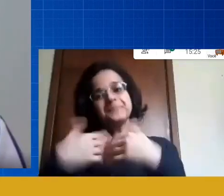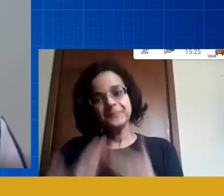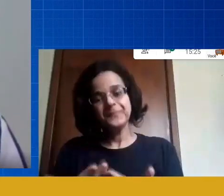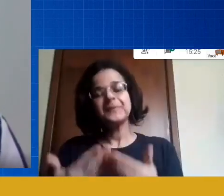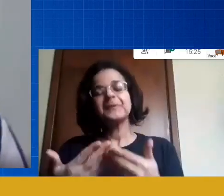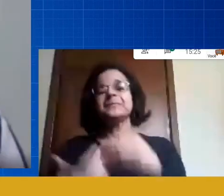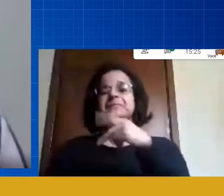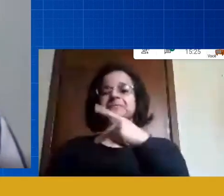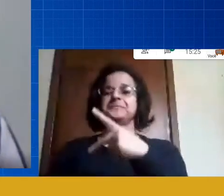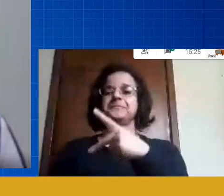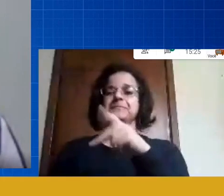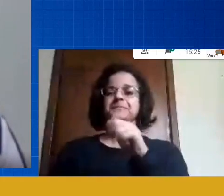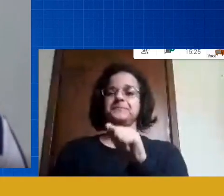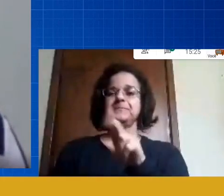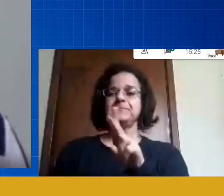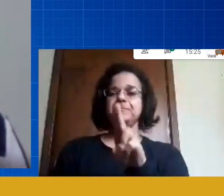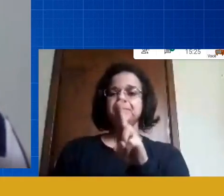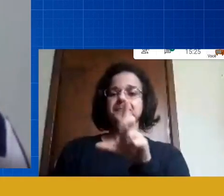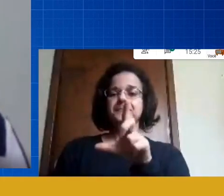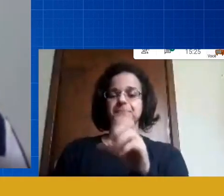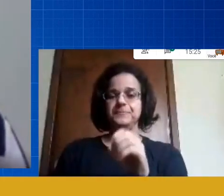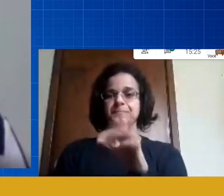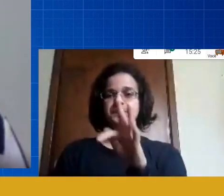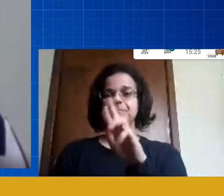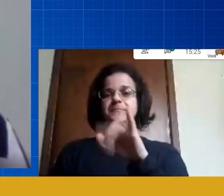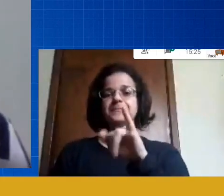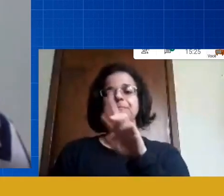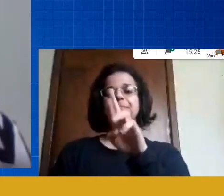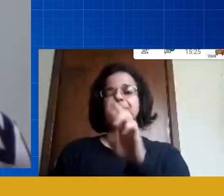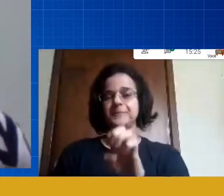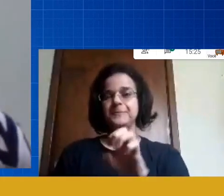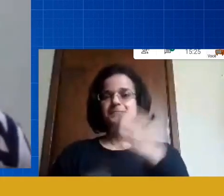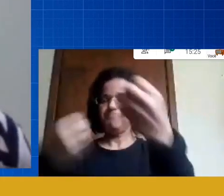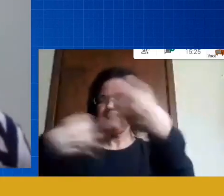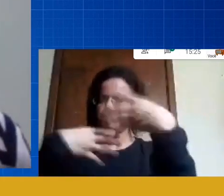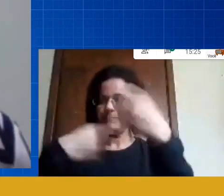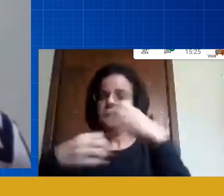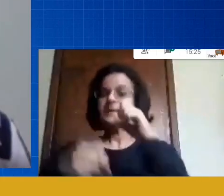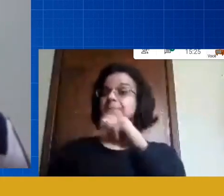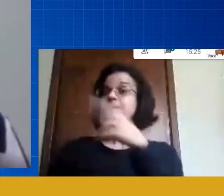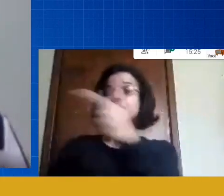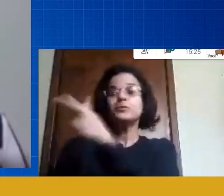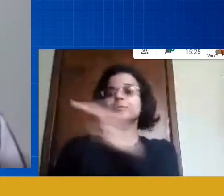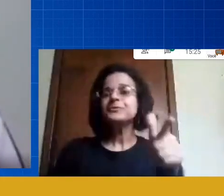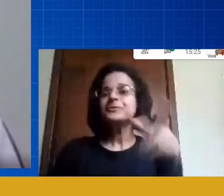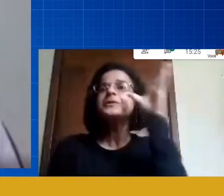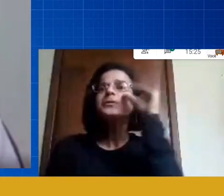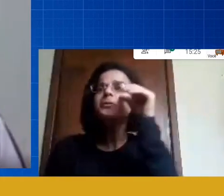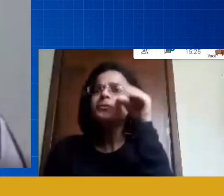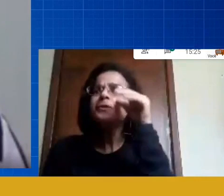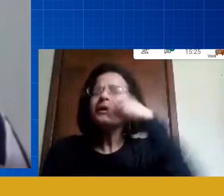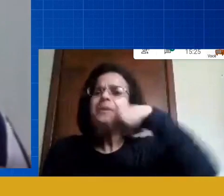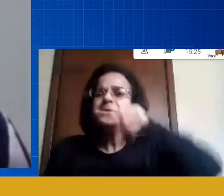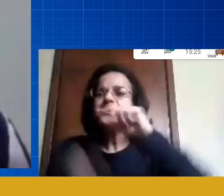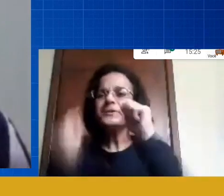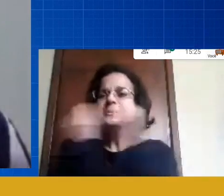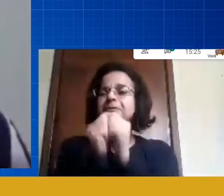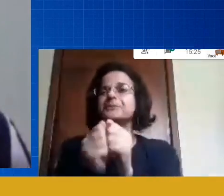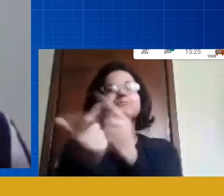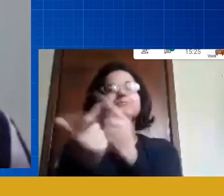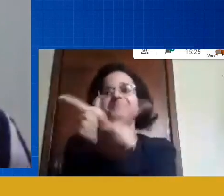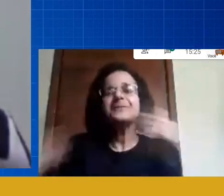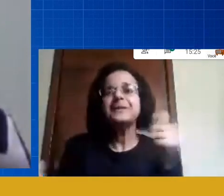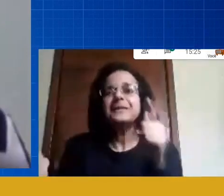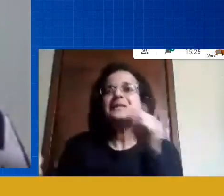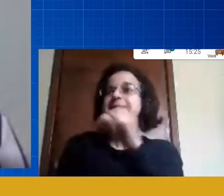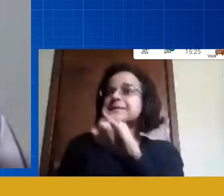Freire falando aí sobre essa curiosidade se a gente não tiver curiosidade a gente não vai estar aqui junto se a gente não tiver curiosidade a gente não vai fazer uma